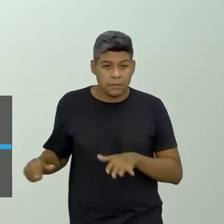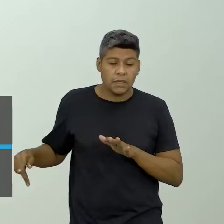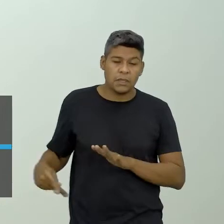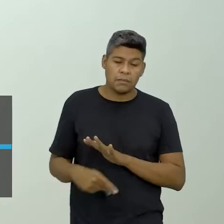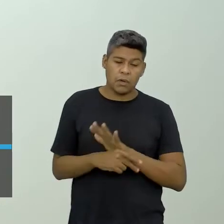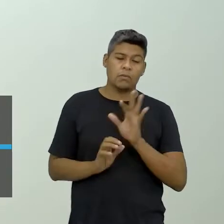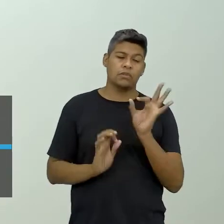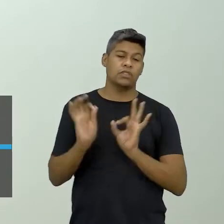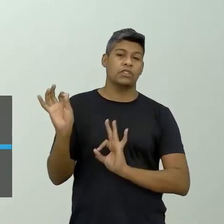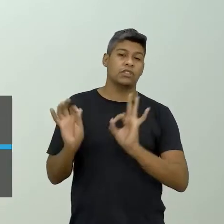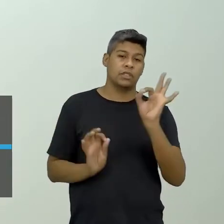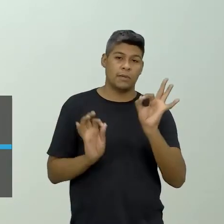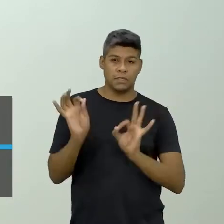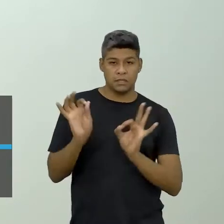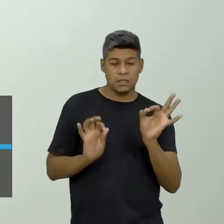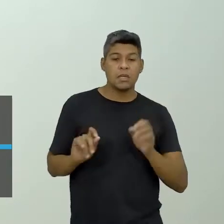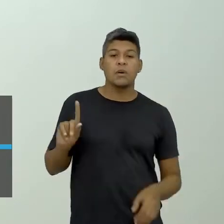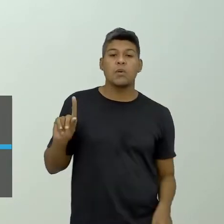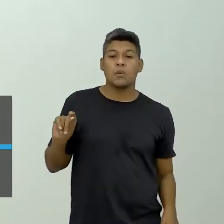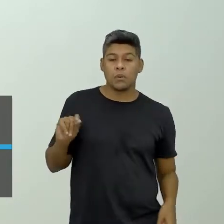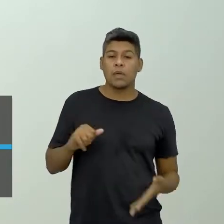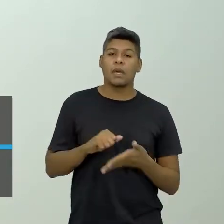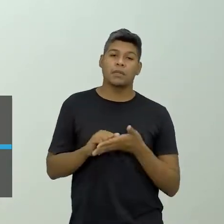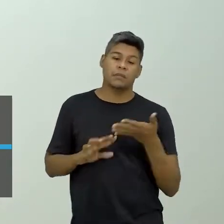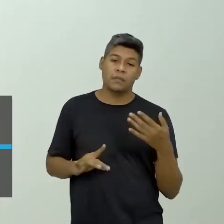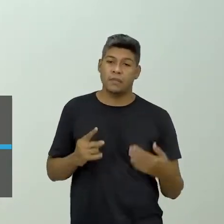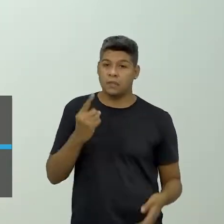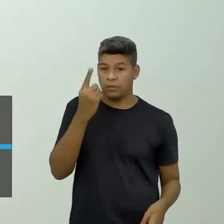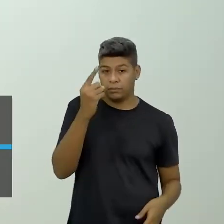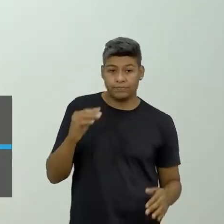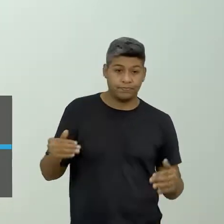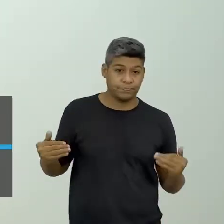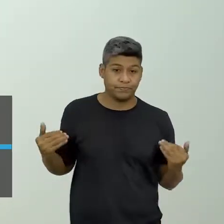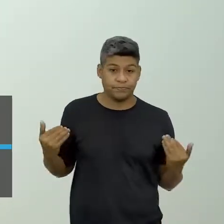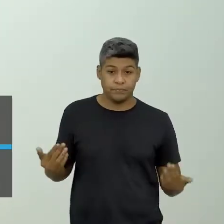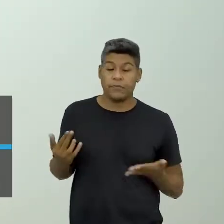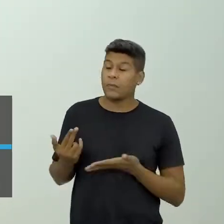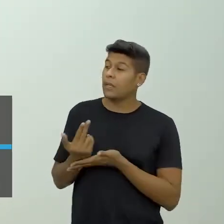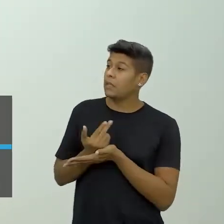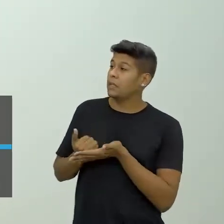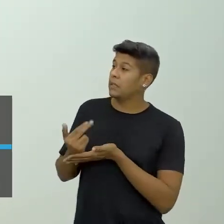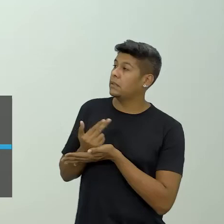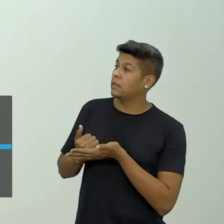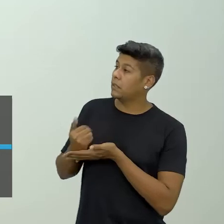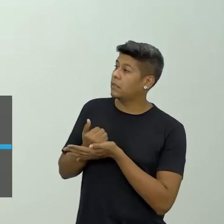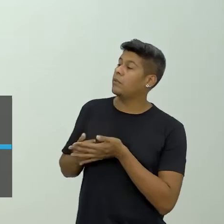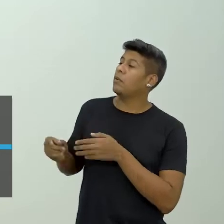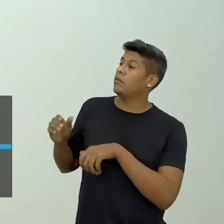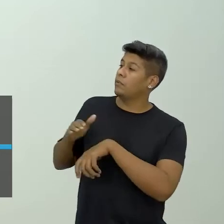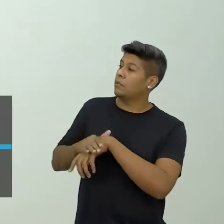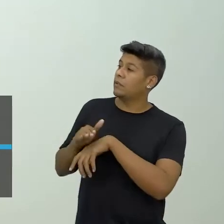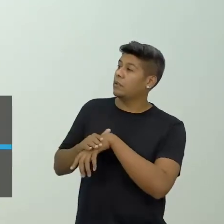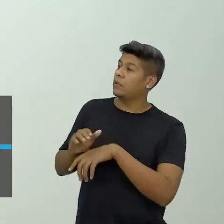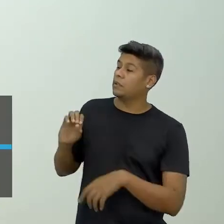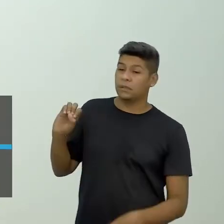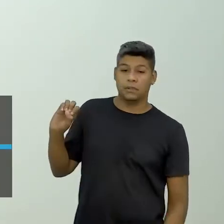sistematização, que é a da atividade 1. Então, esse desenho, então, a gente fez do zero